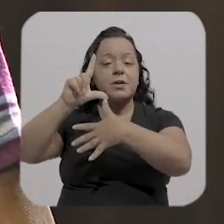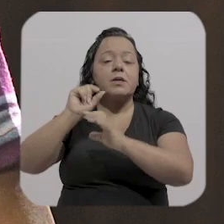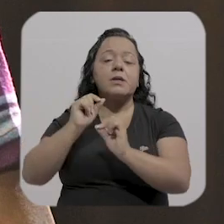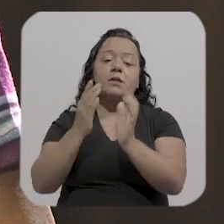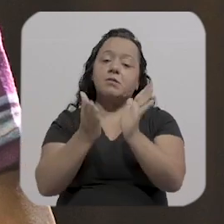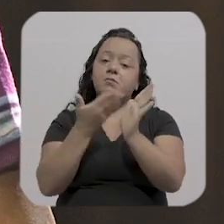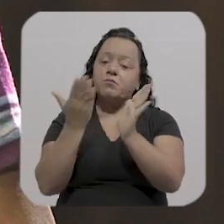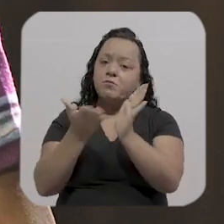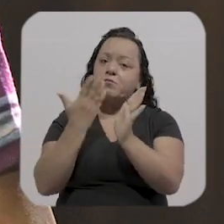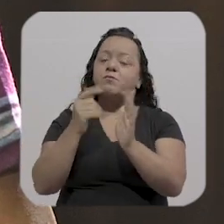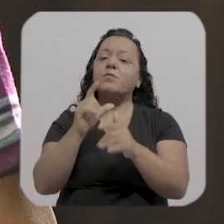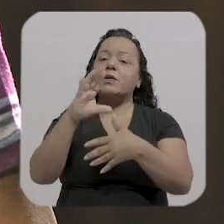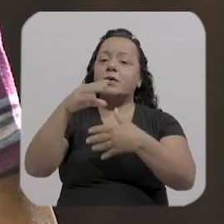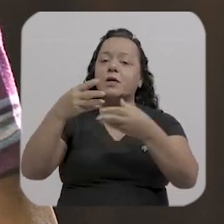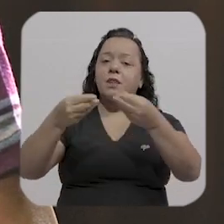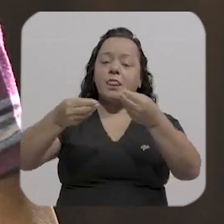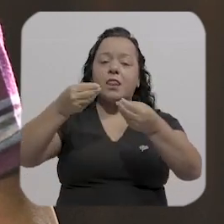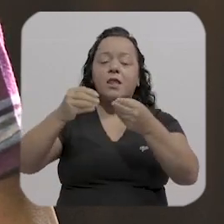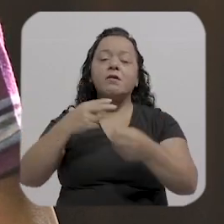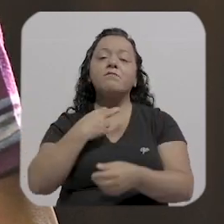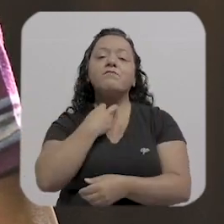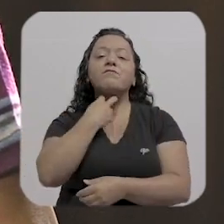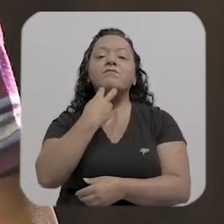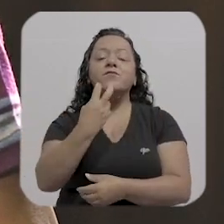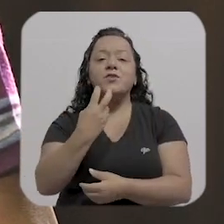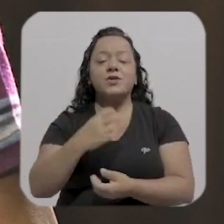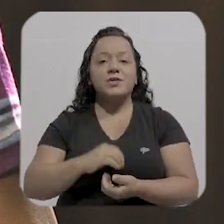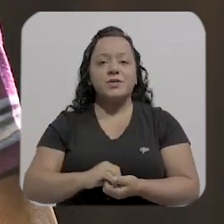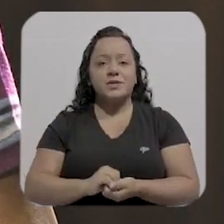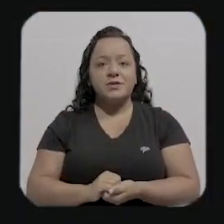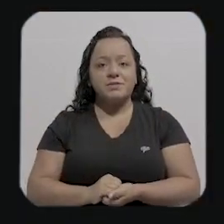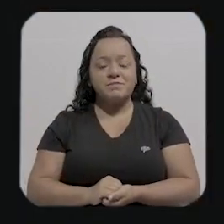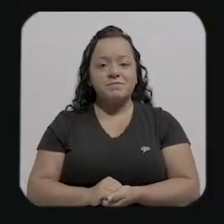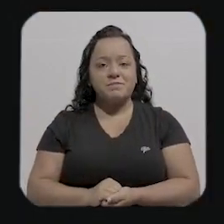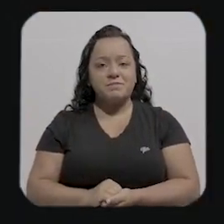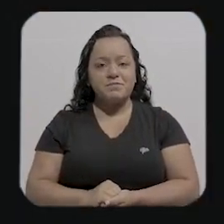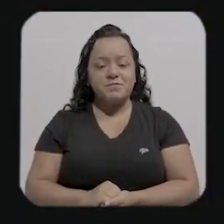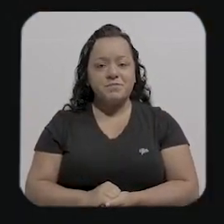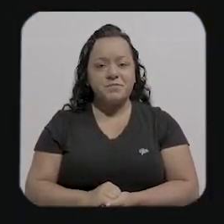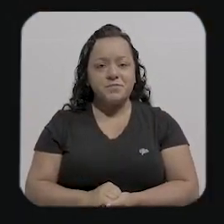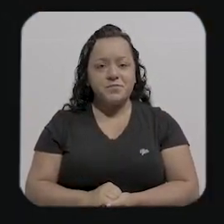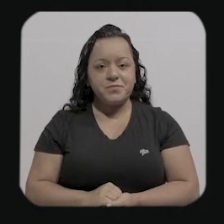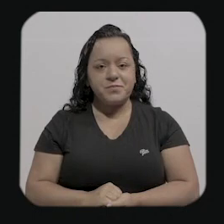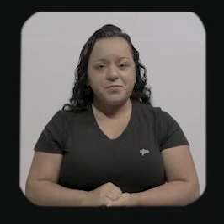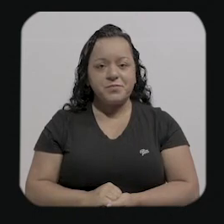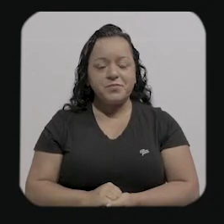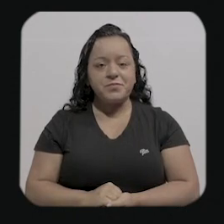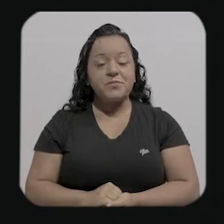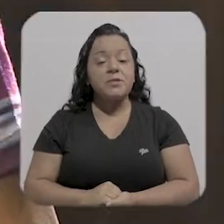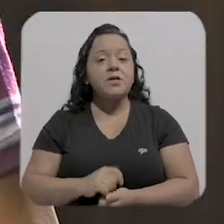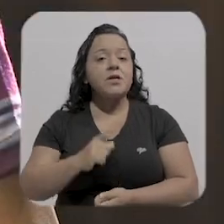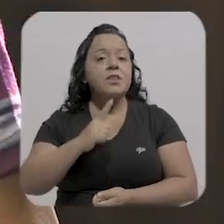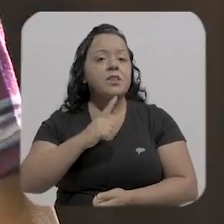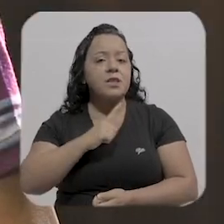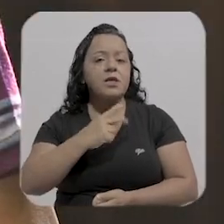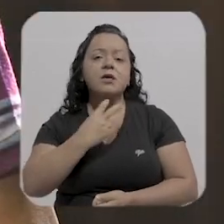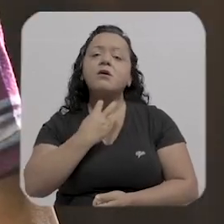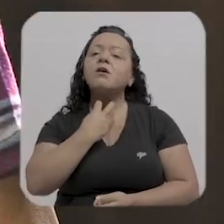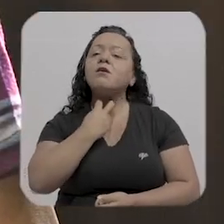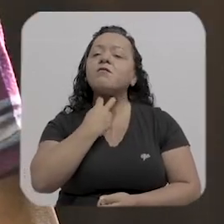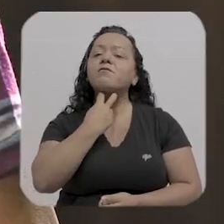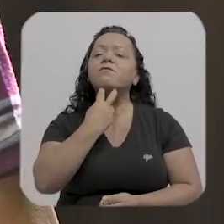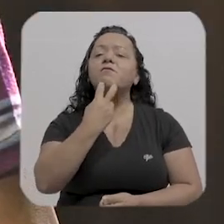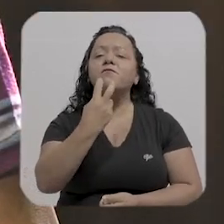é tem uma voz tem uma voz no açaí tem uma voz na